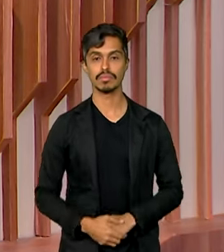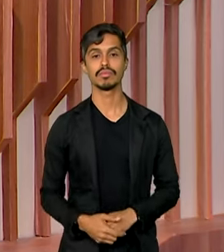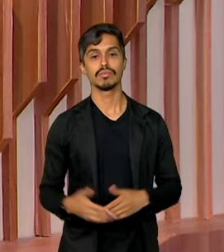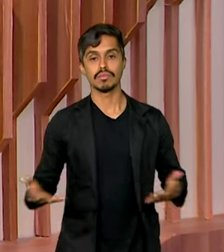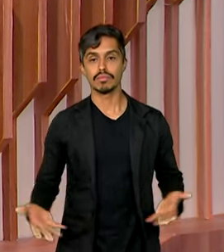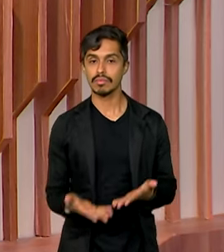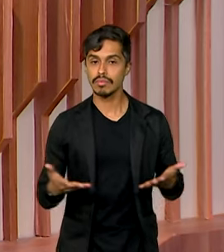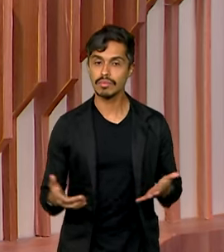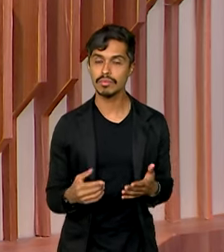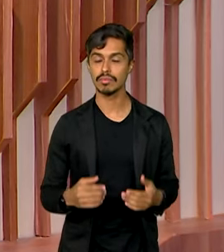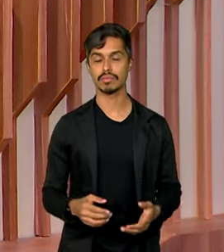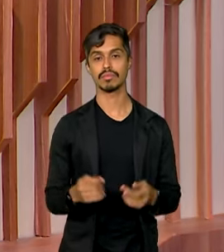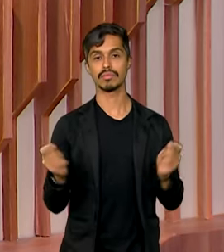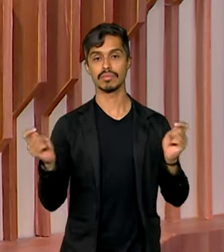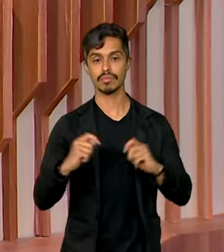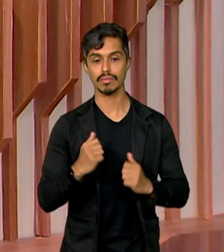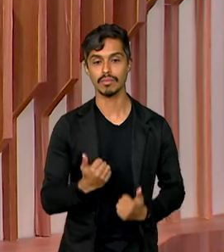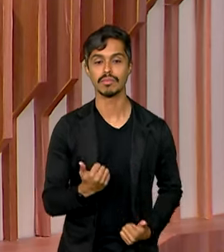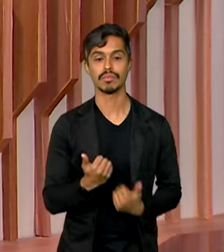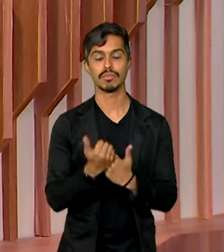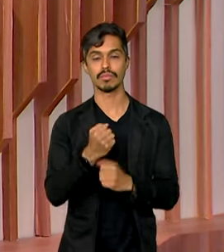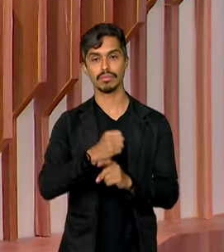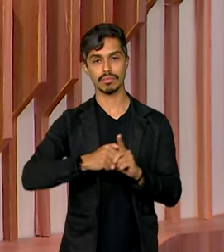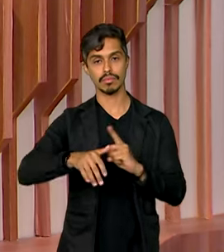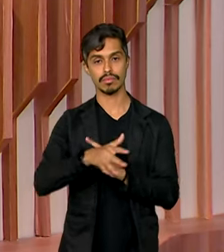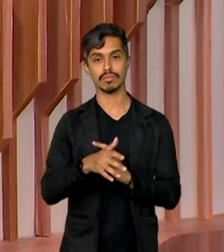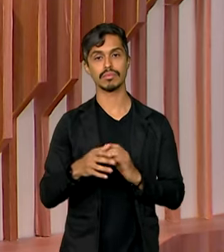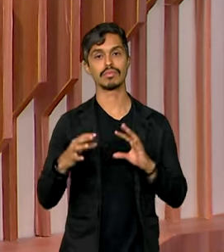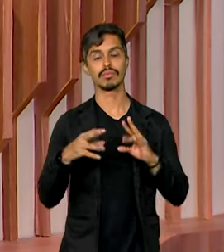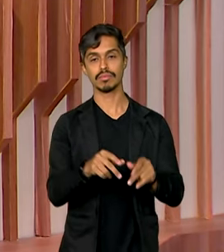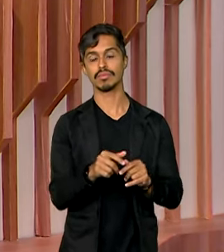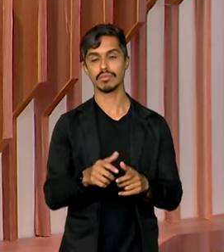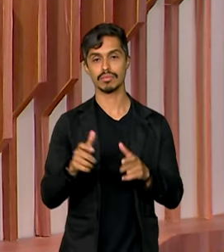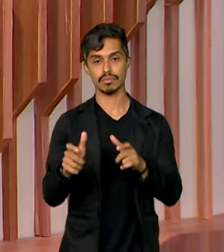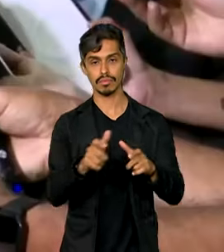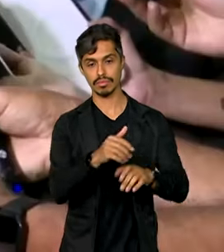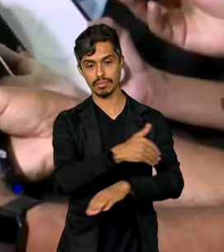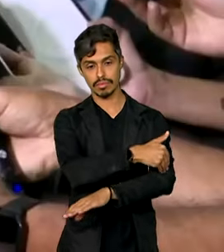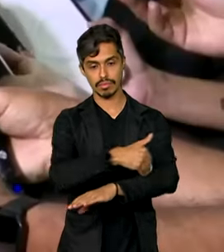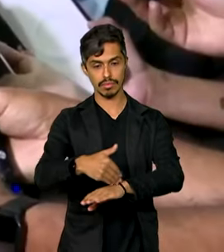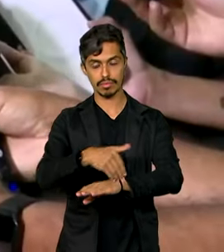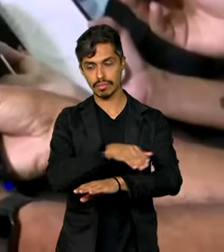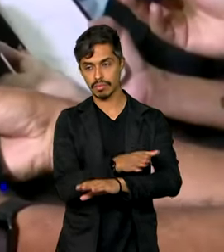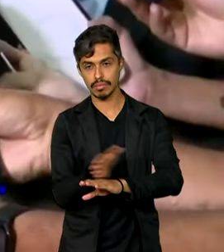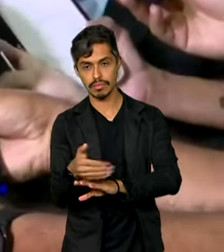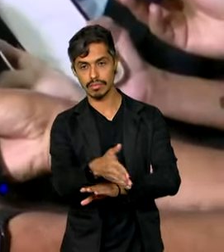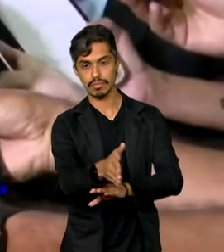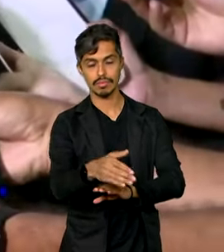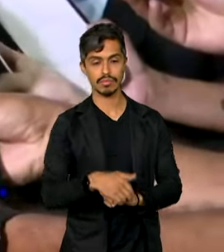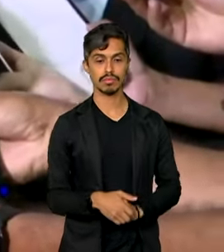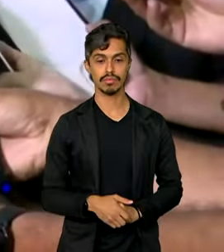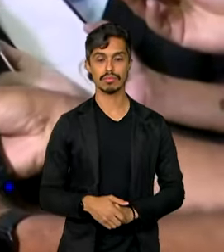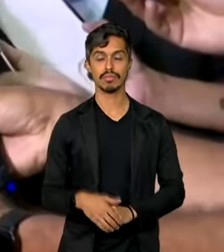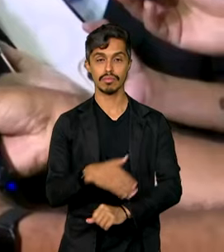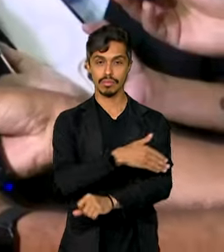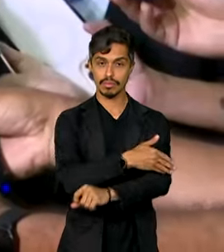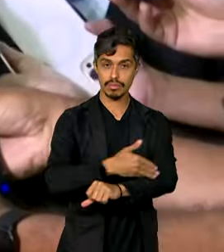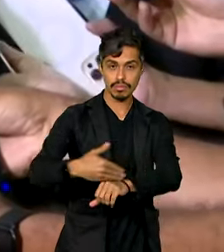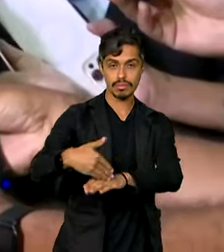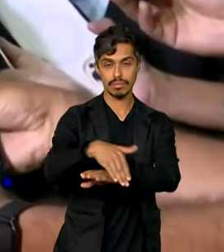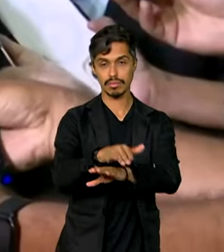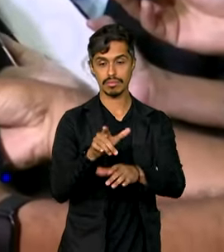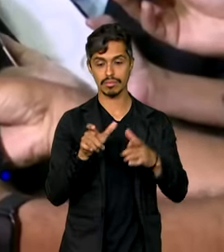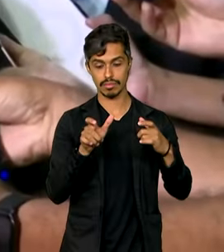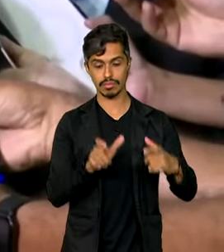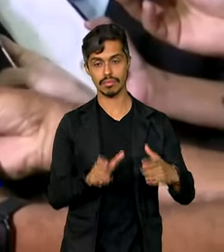uma contrapartida social às comunidades por onde passa a BR. A estrada corta as terras